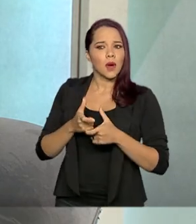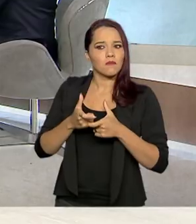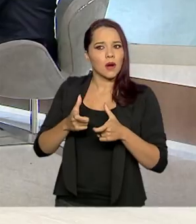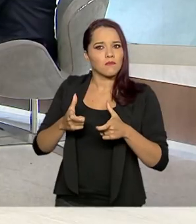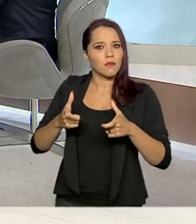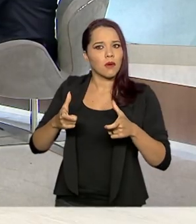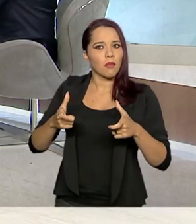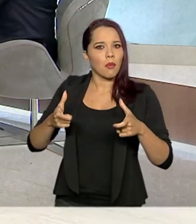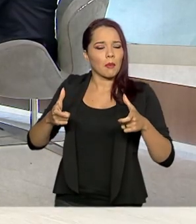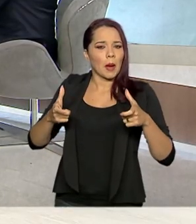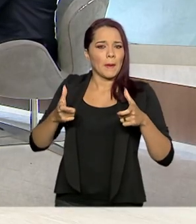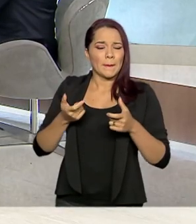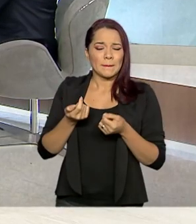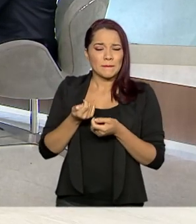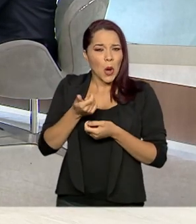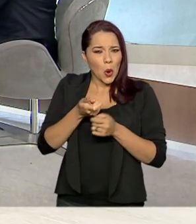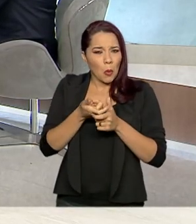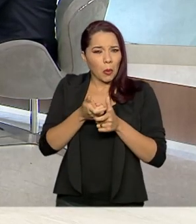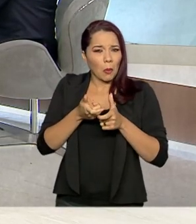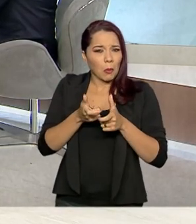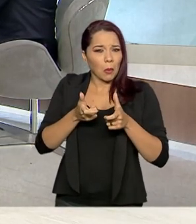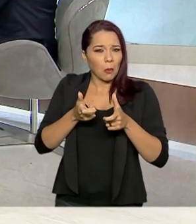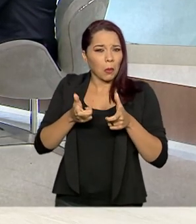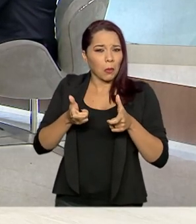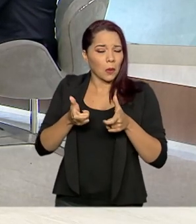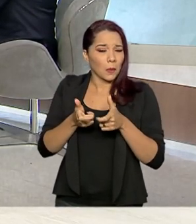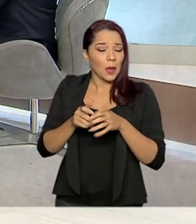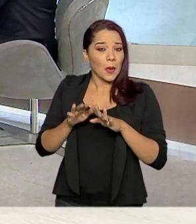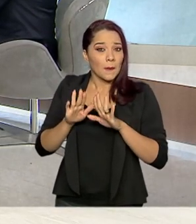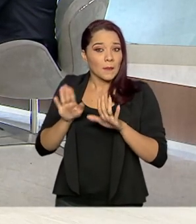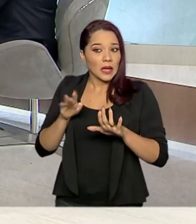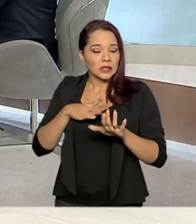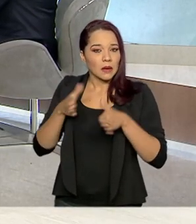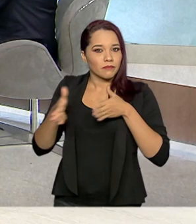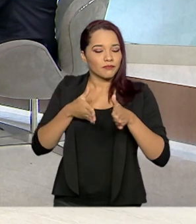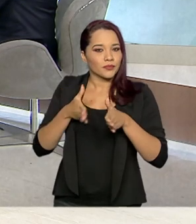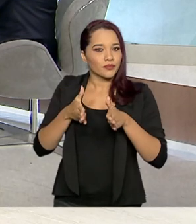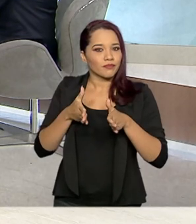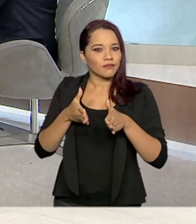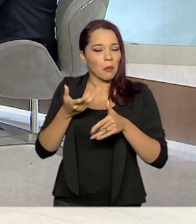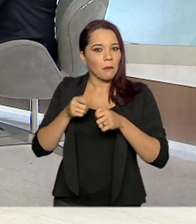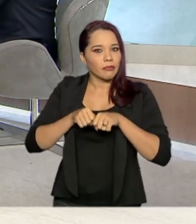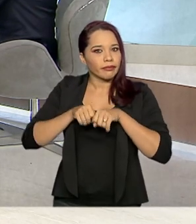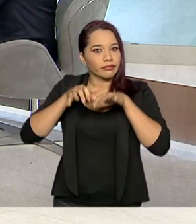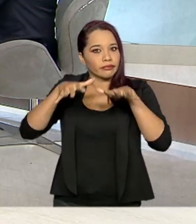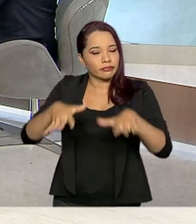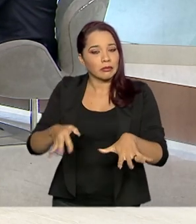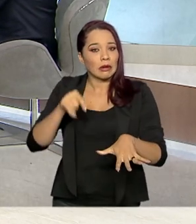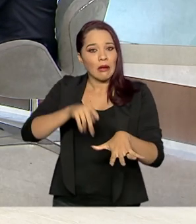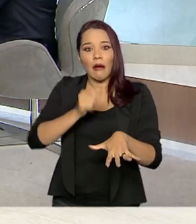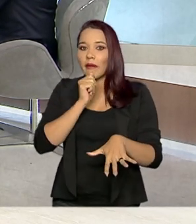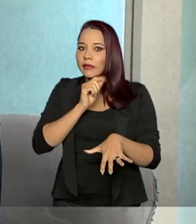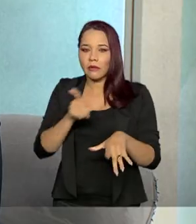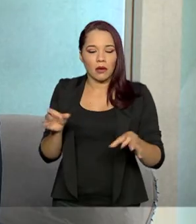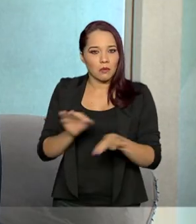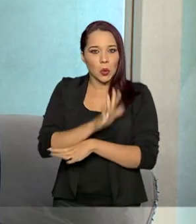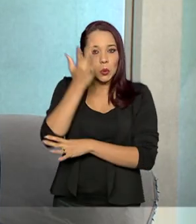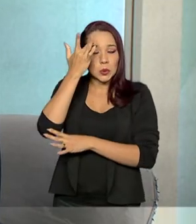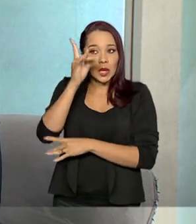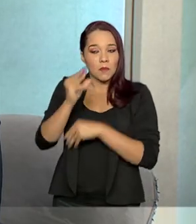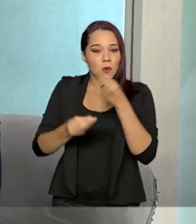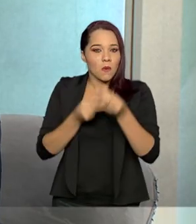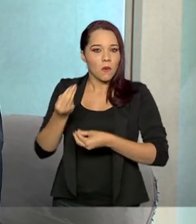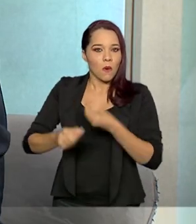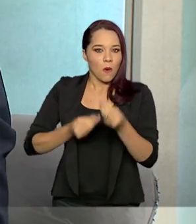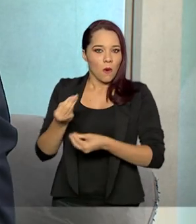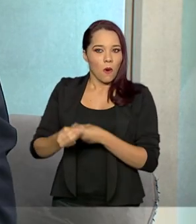muito pouco nos últimos anos. Agora, nós estamos numa pandemia e essa pandemia ainda não terminou. Não sabemos como é que vai